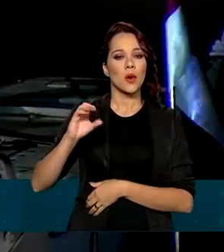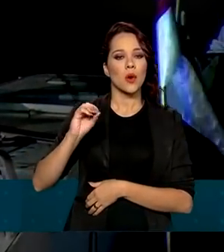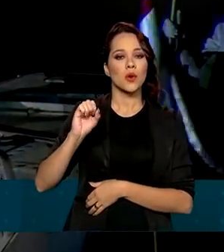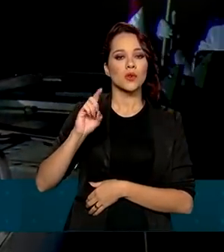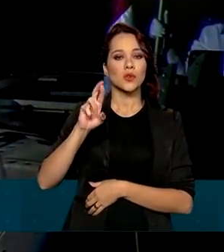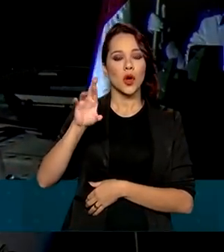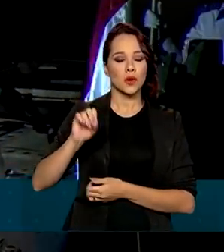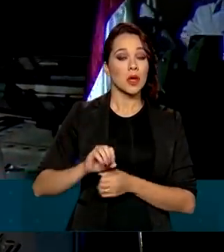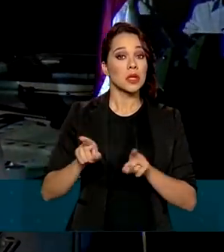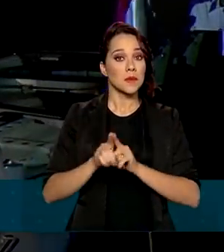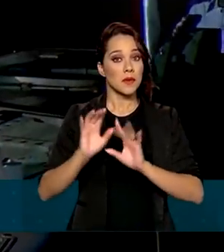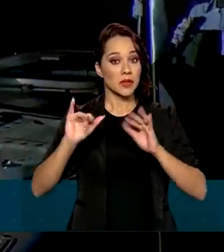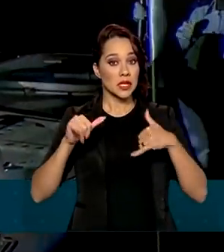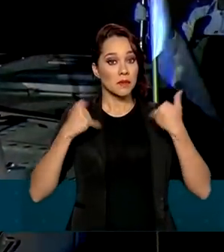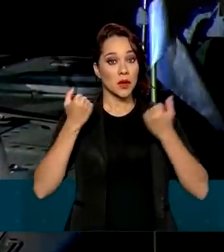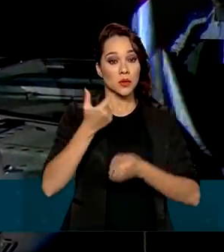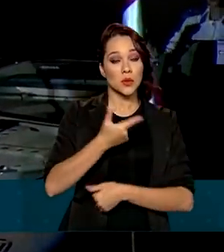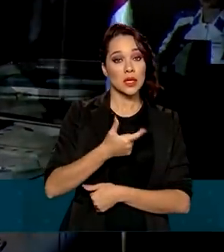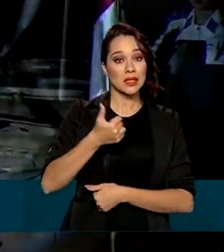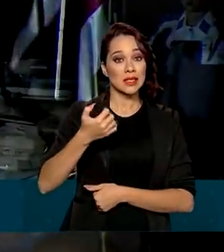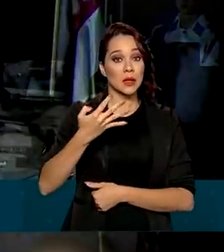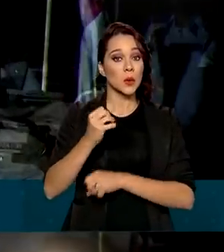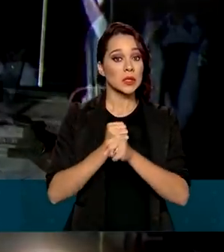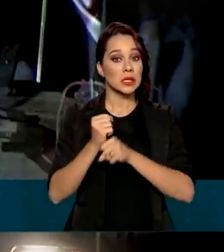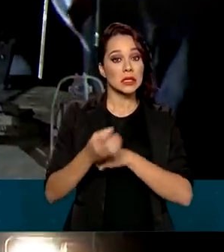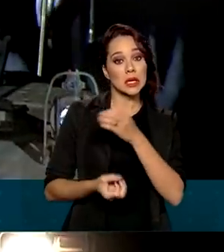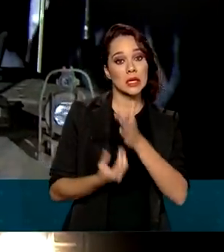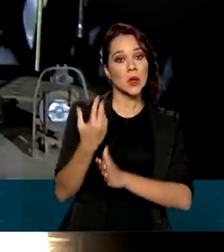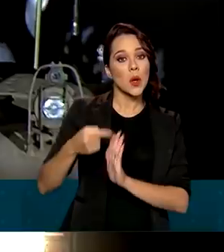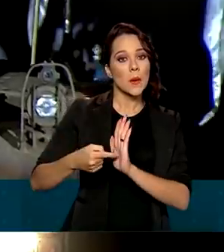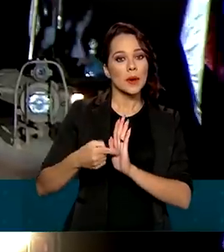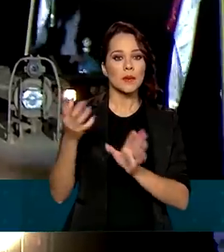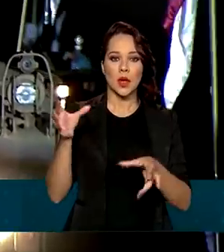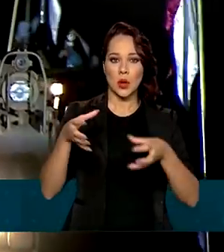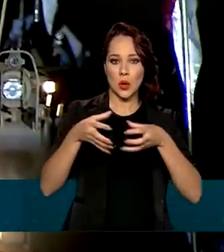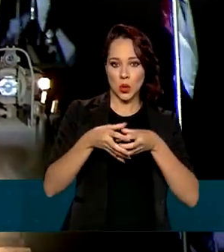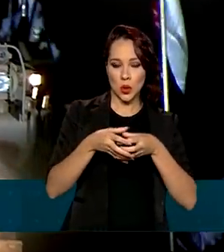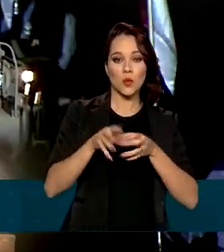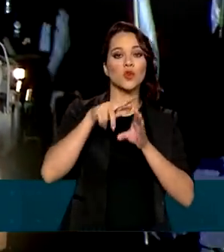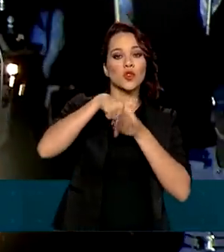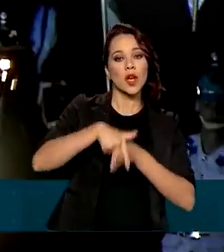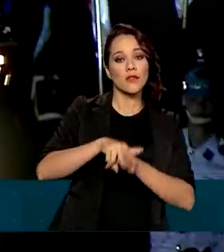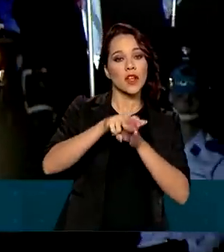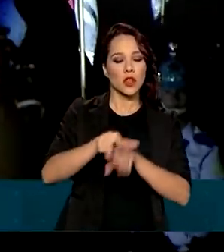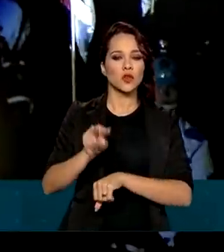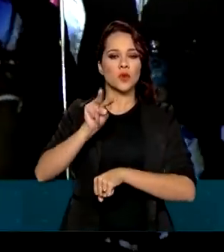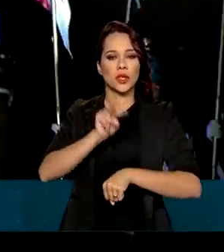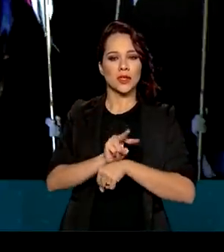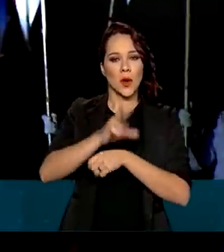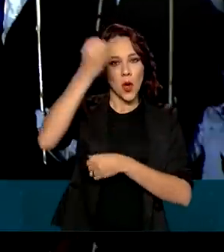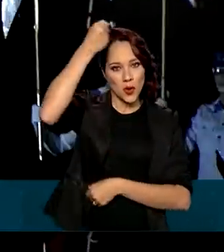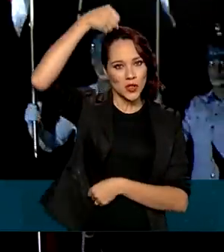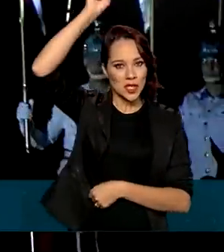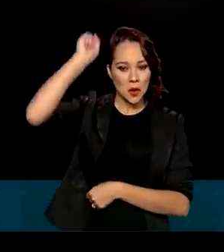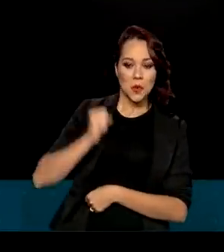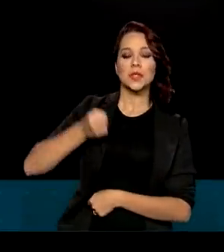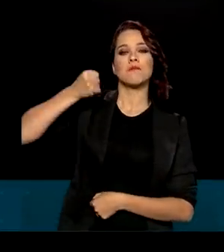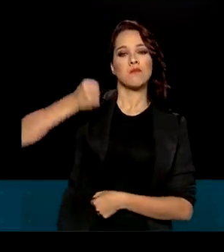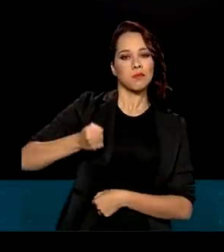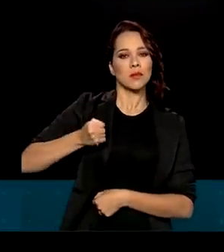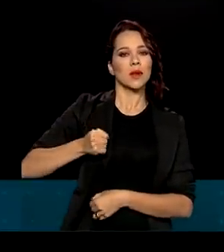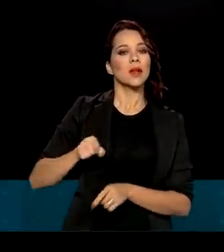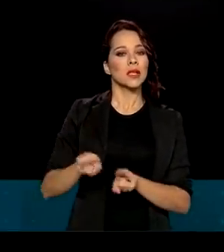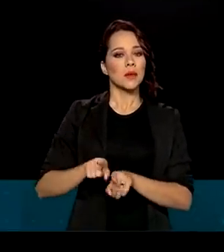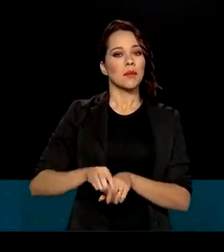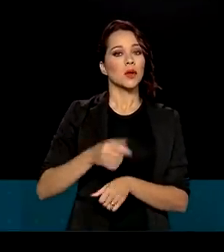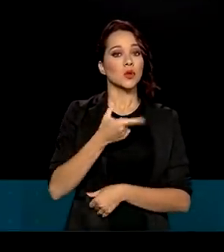Também foram celebrados os 214 anos de criação do primeiro Regimento de Cavalaria de Guardas, Dragões da Independência e